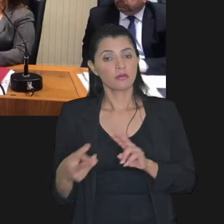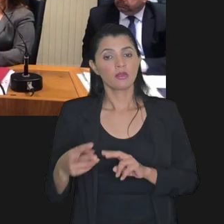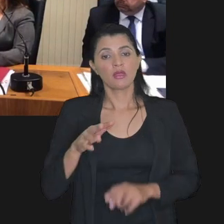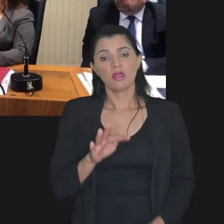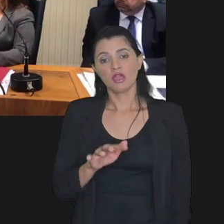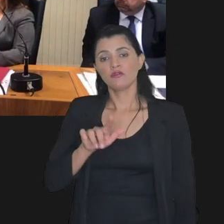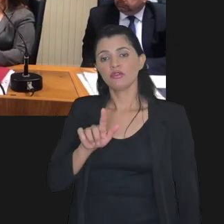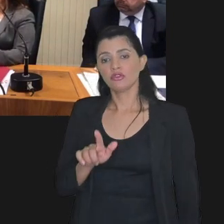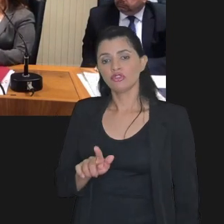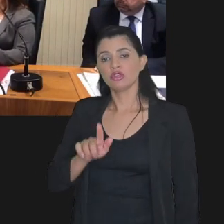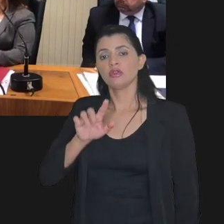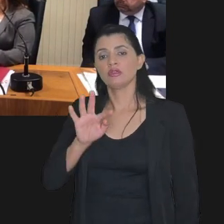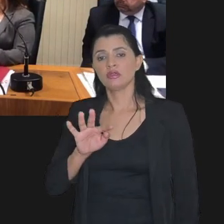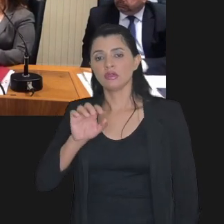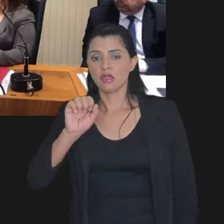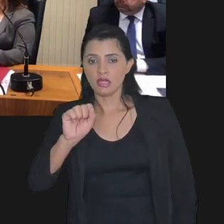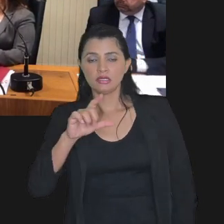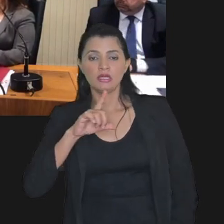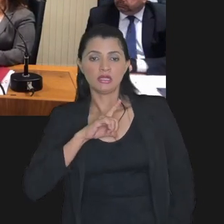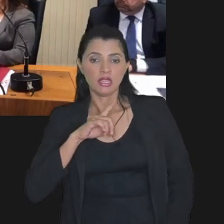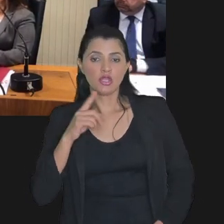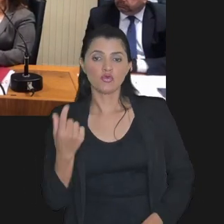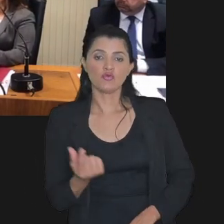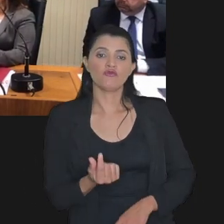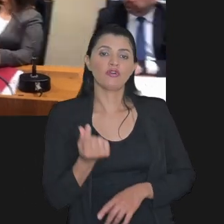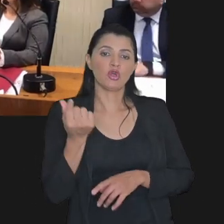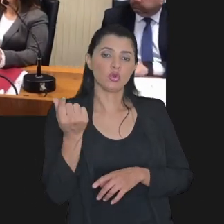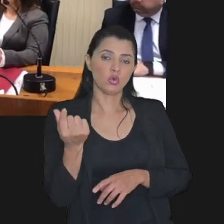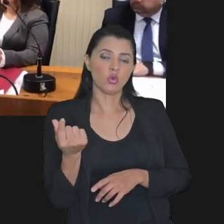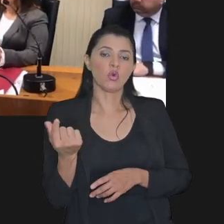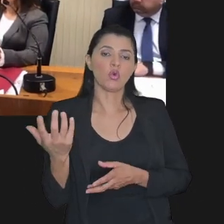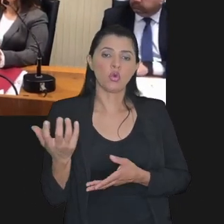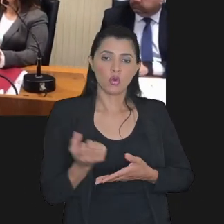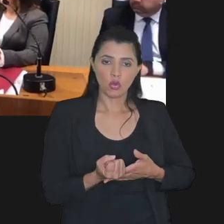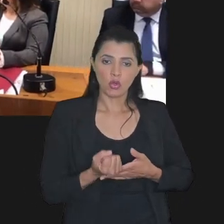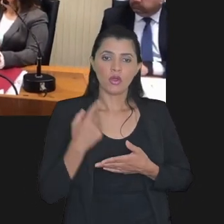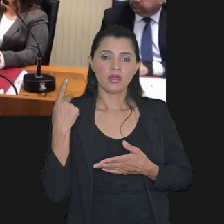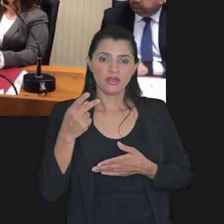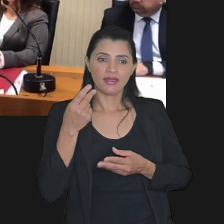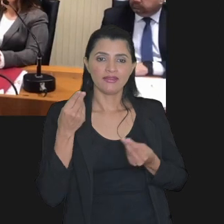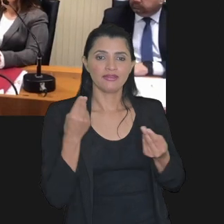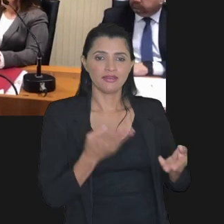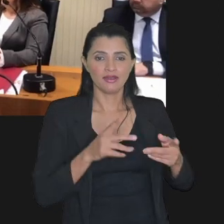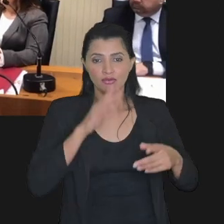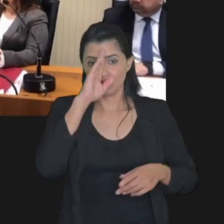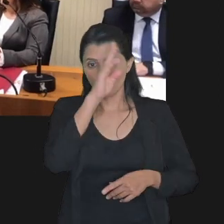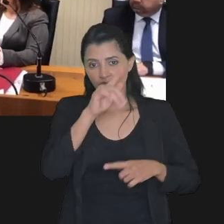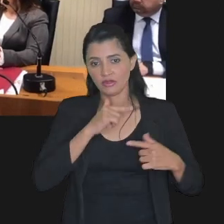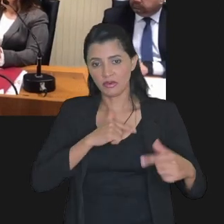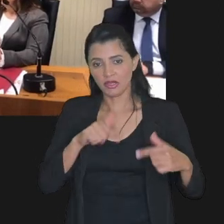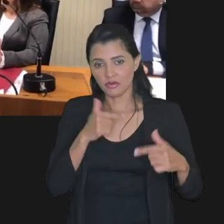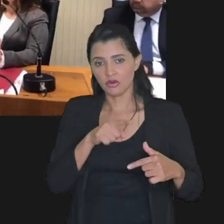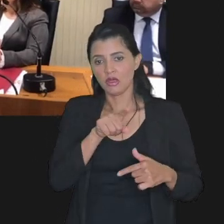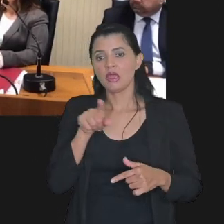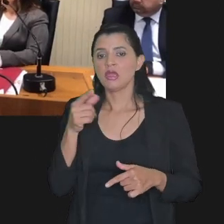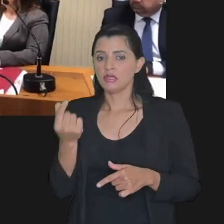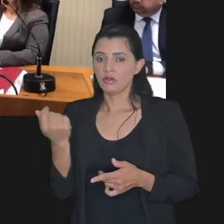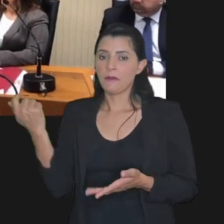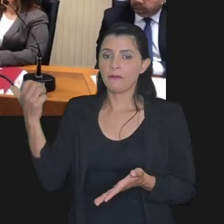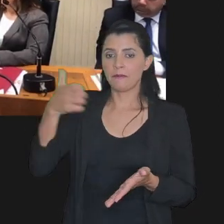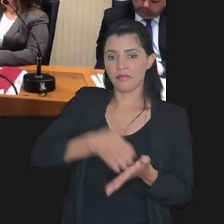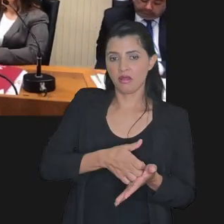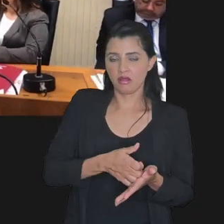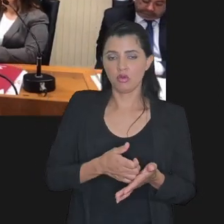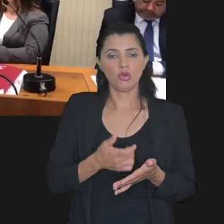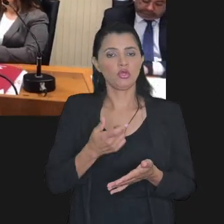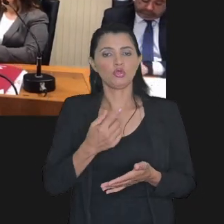FGTS há o valor recisório do FGTS que são os valores devidos diretamente aos trabalhadores esse valor tem que ser pago à vista ele não